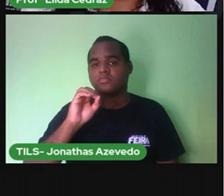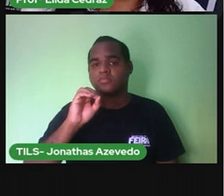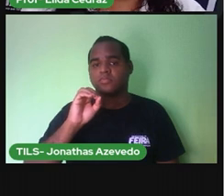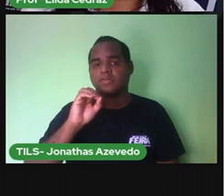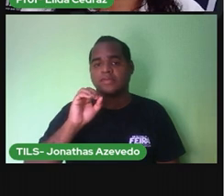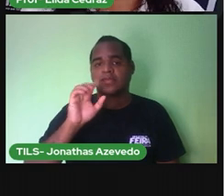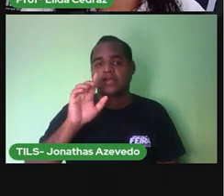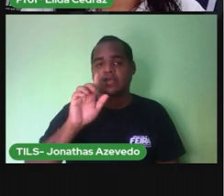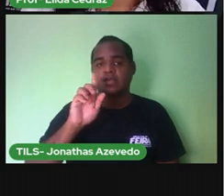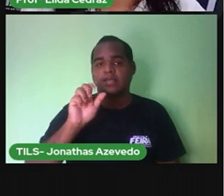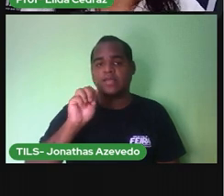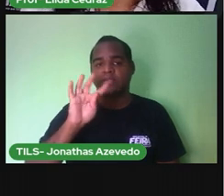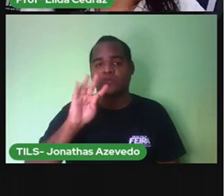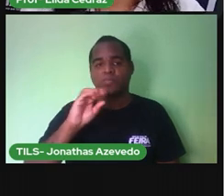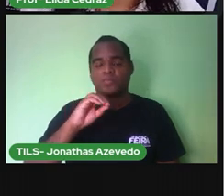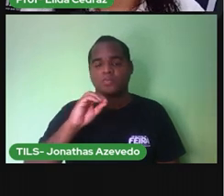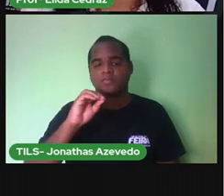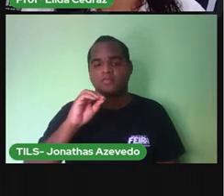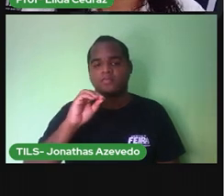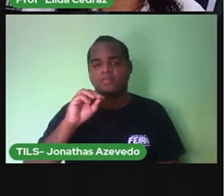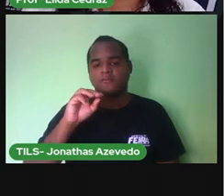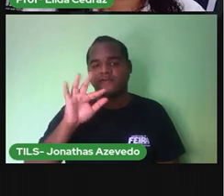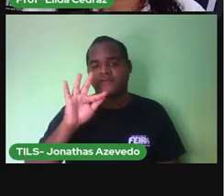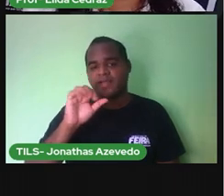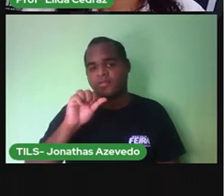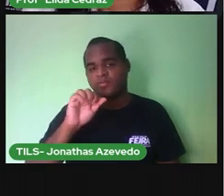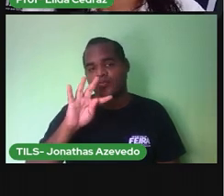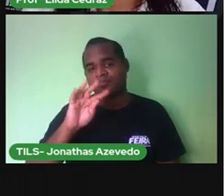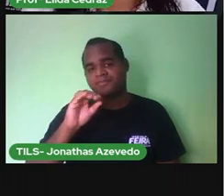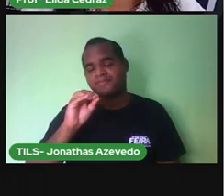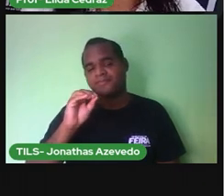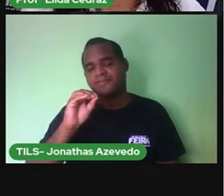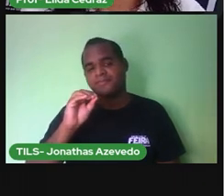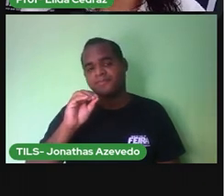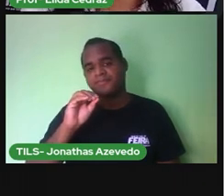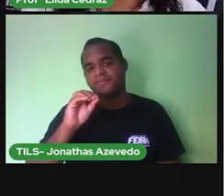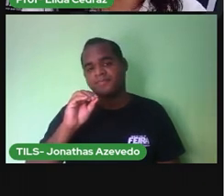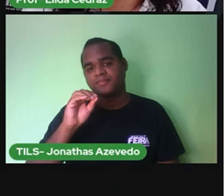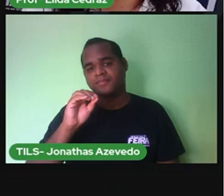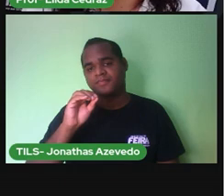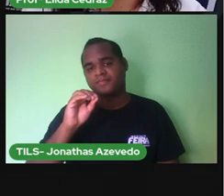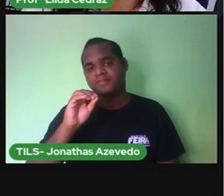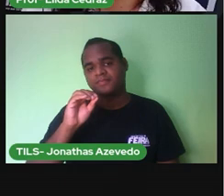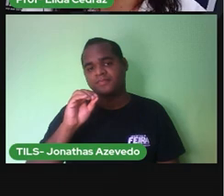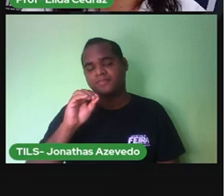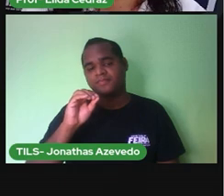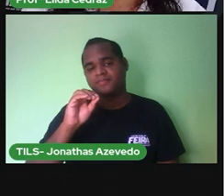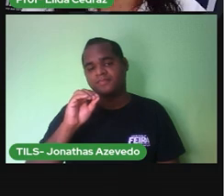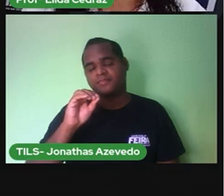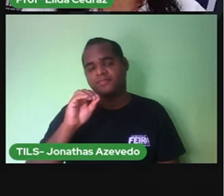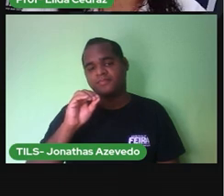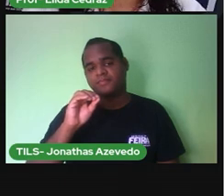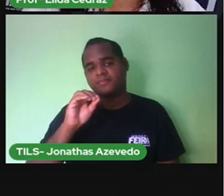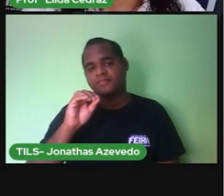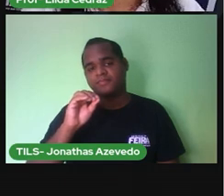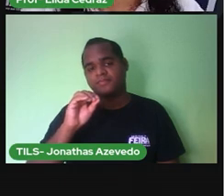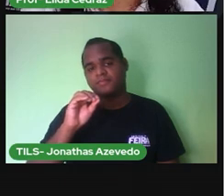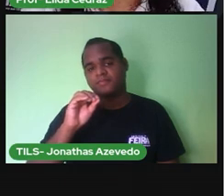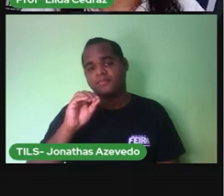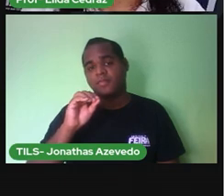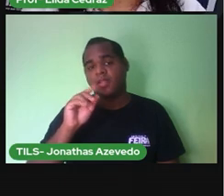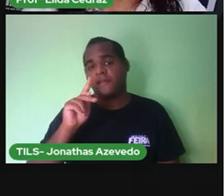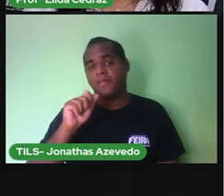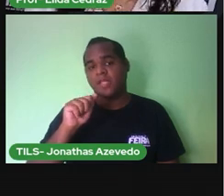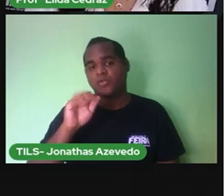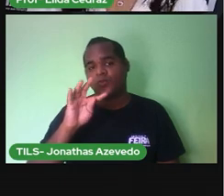Gato Pato E a última palavrinha Pato